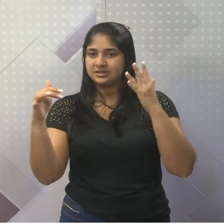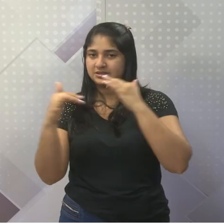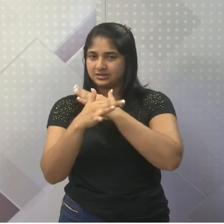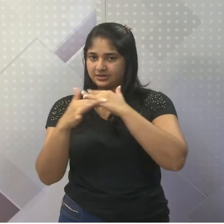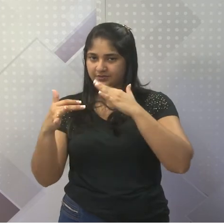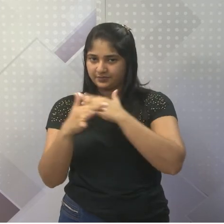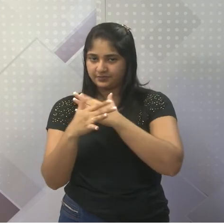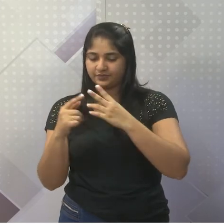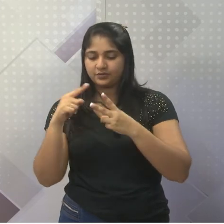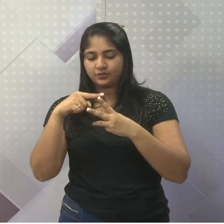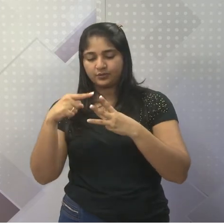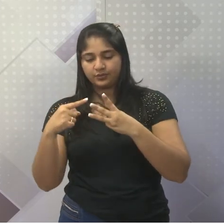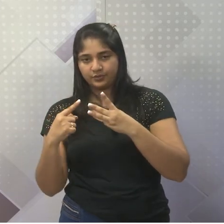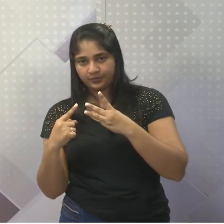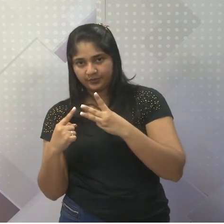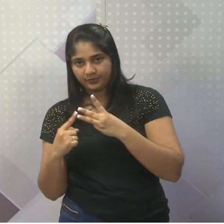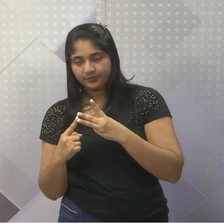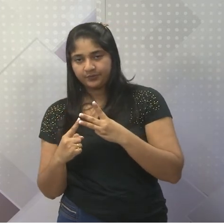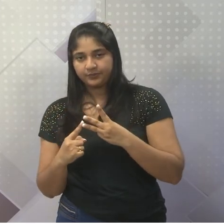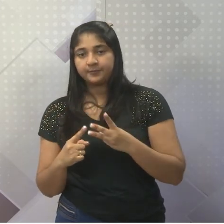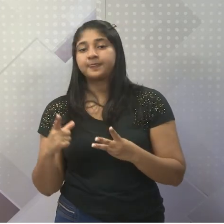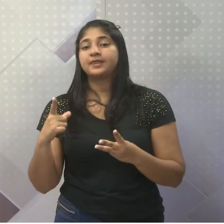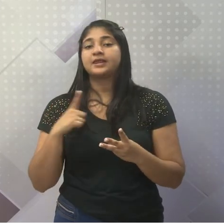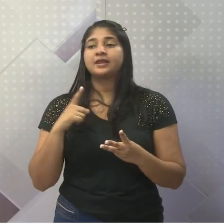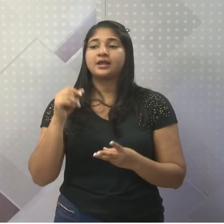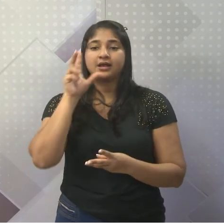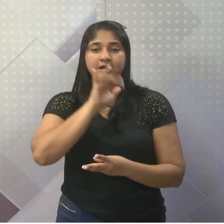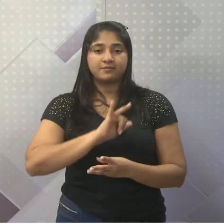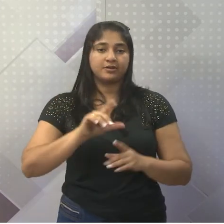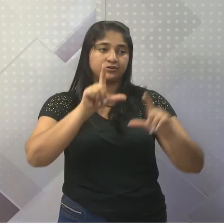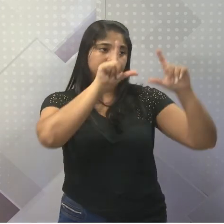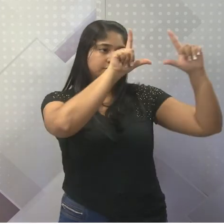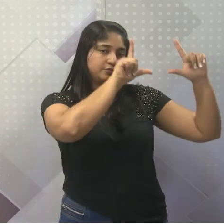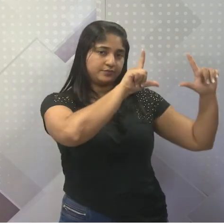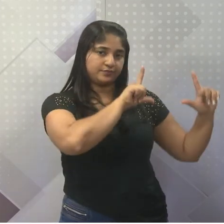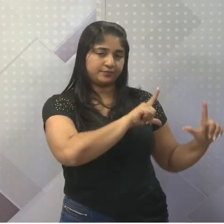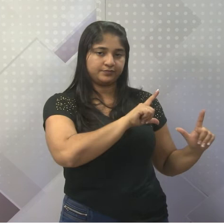Bangalore e Calcutá, e tem as imagens das mesmas.